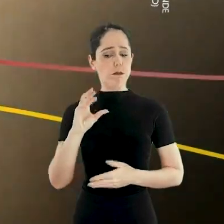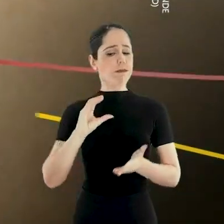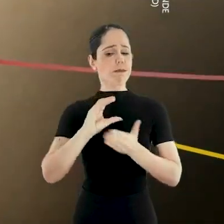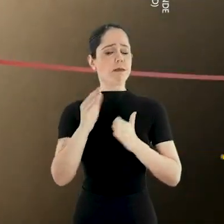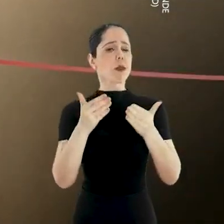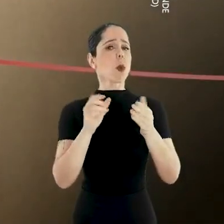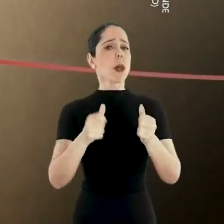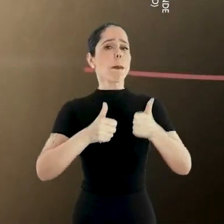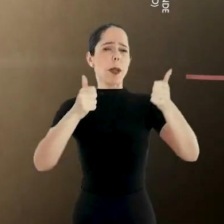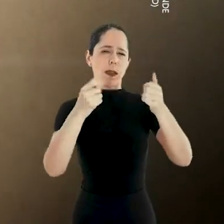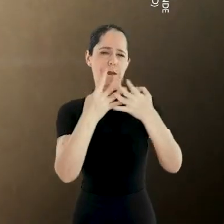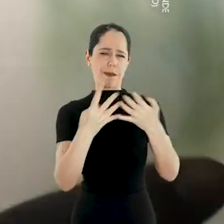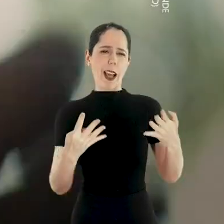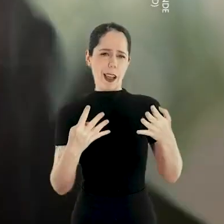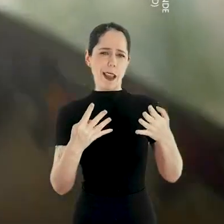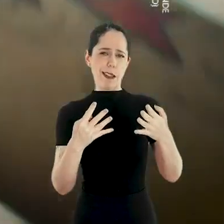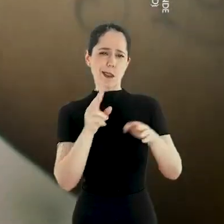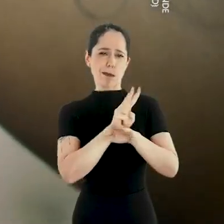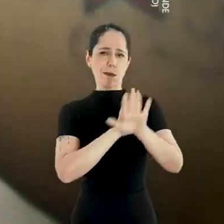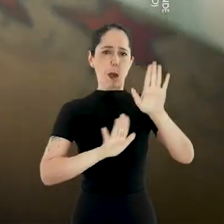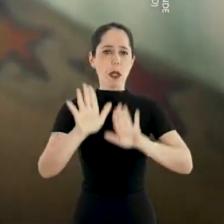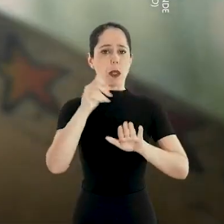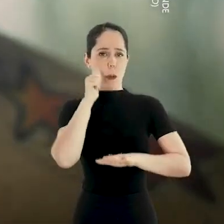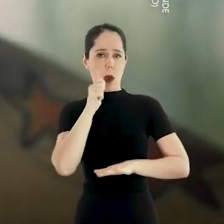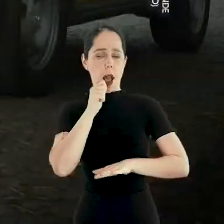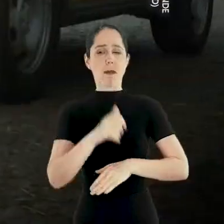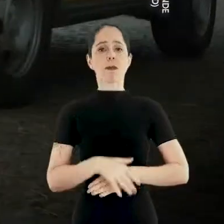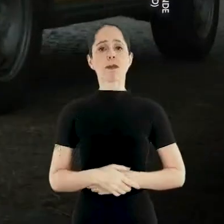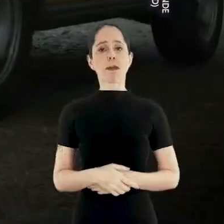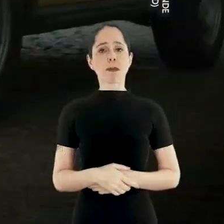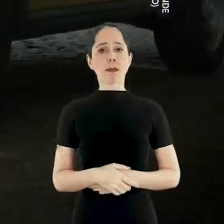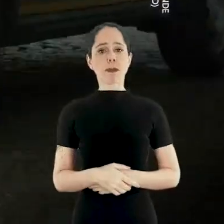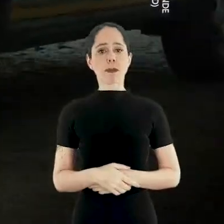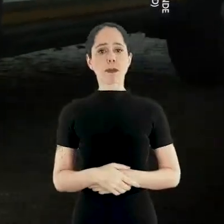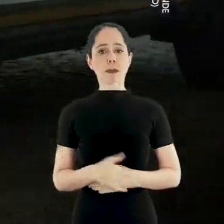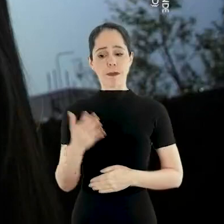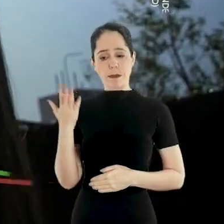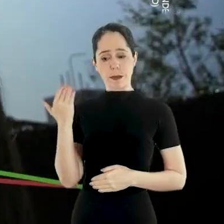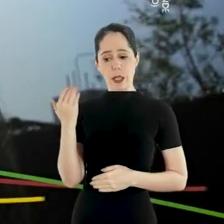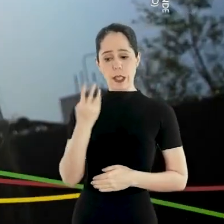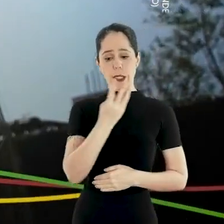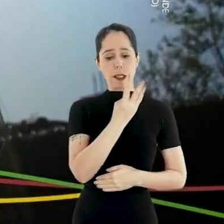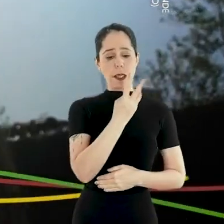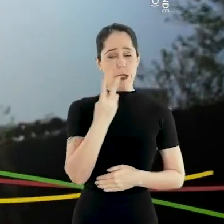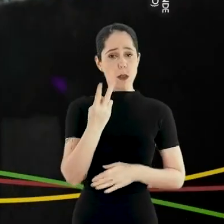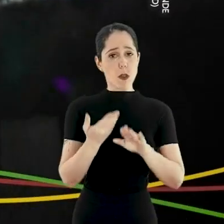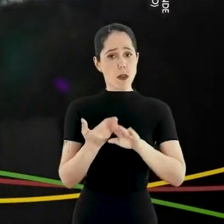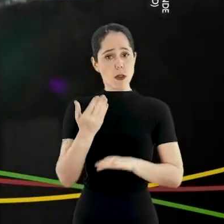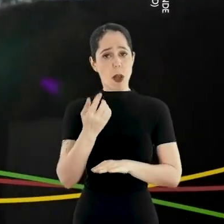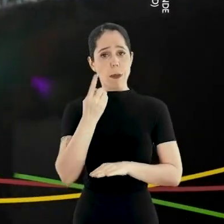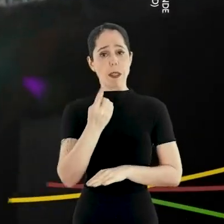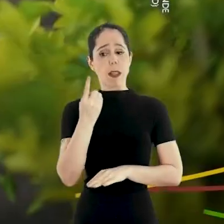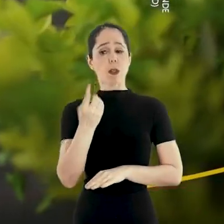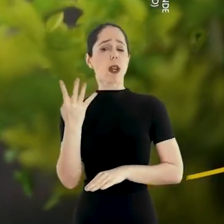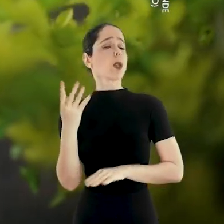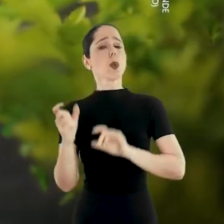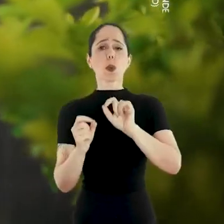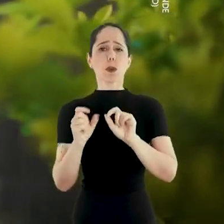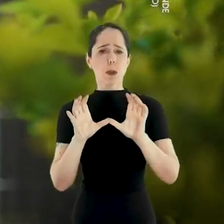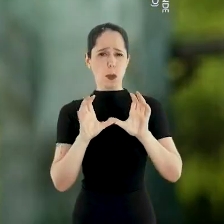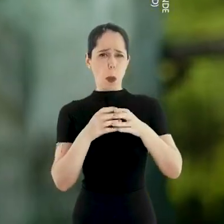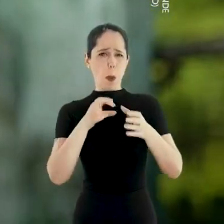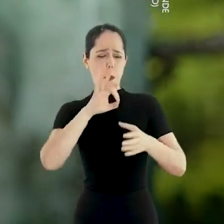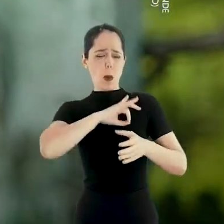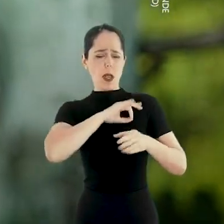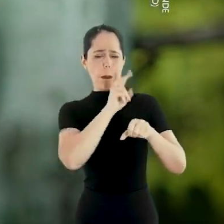melhorias na rede de proteção às mulheres De 32 para 114 patrulhas